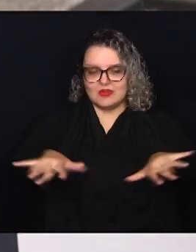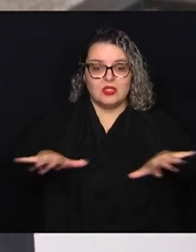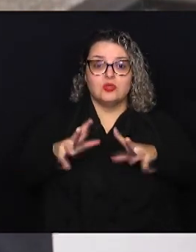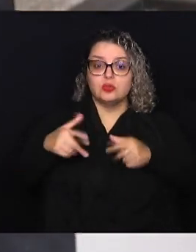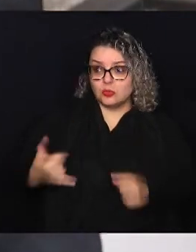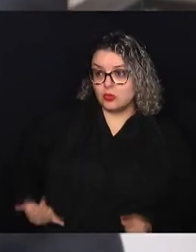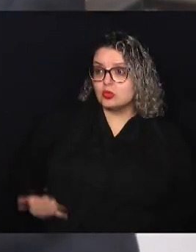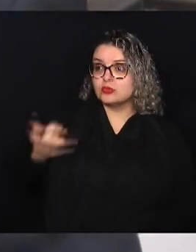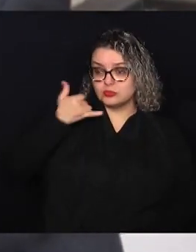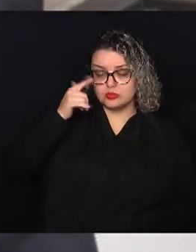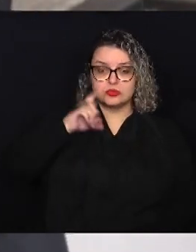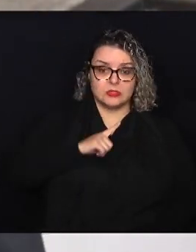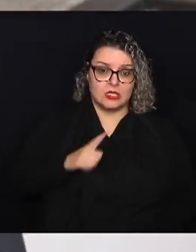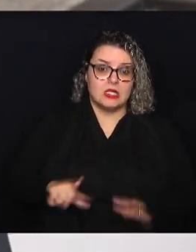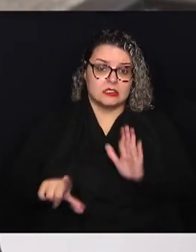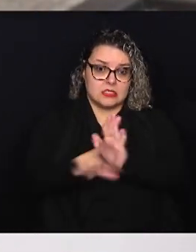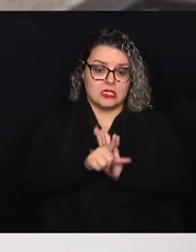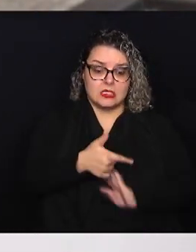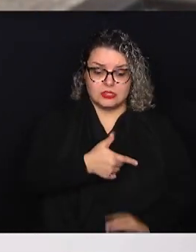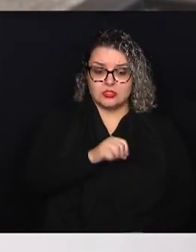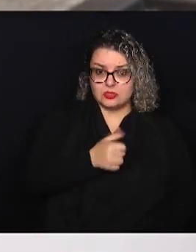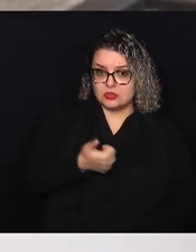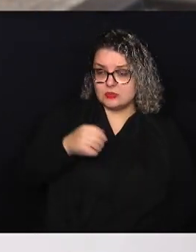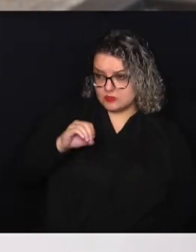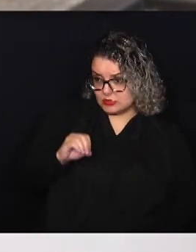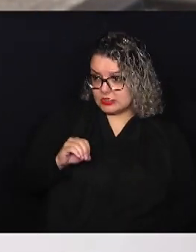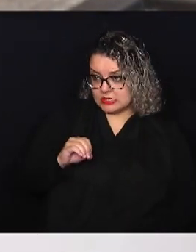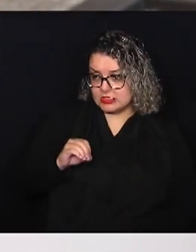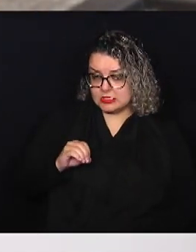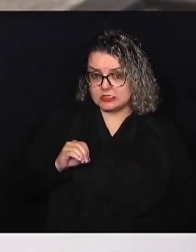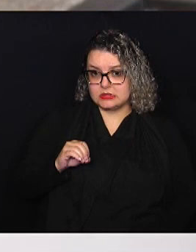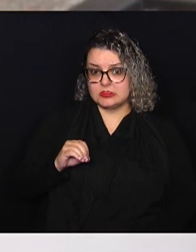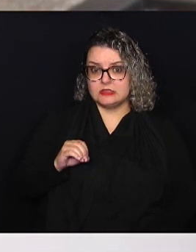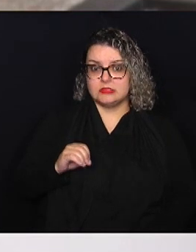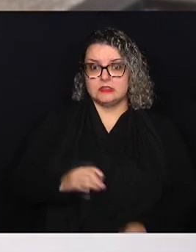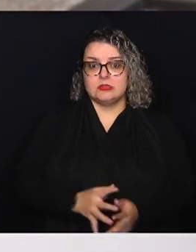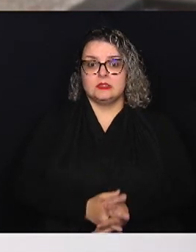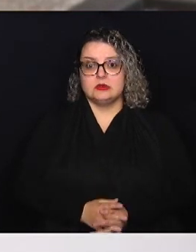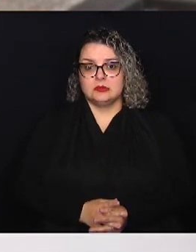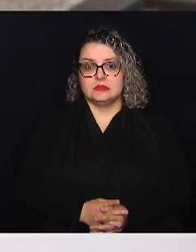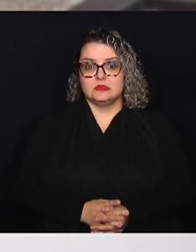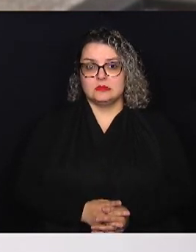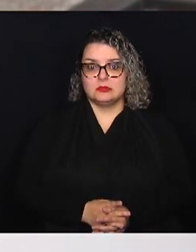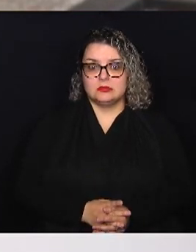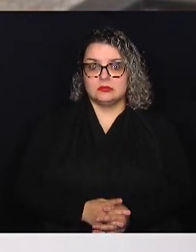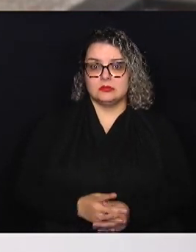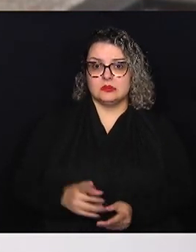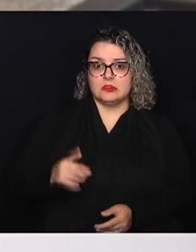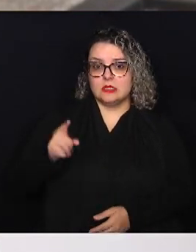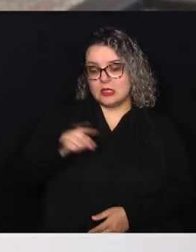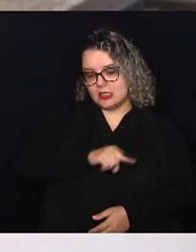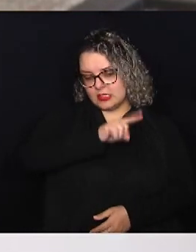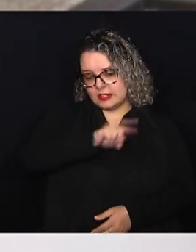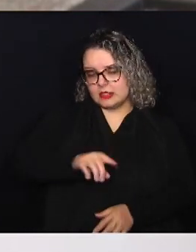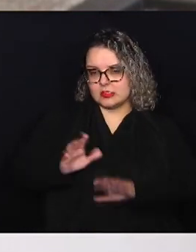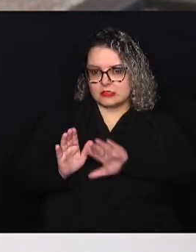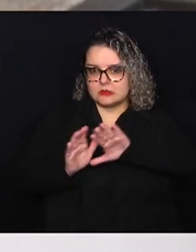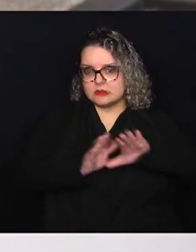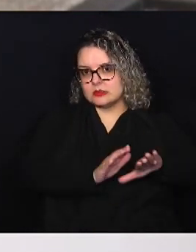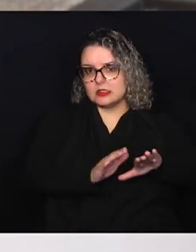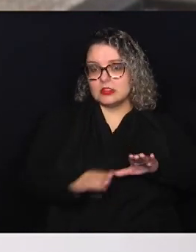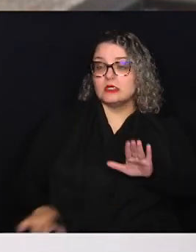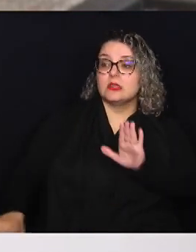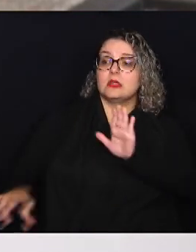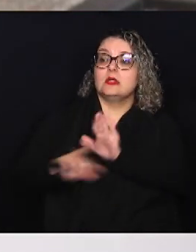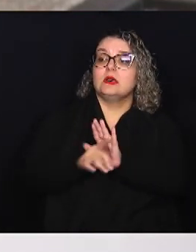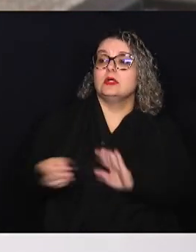Então, esta lei de 2010, ela deixa de existir e entra esta nova